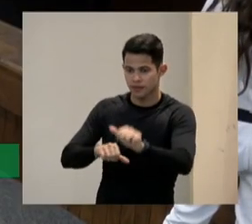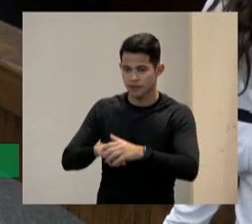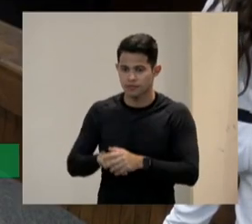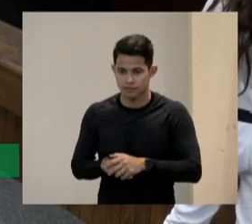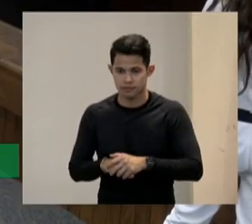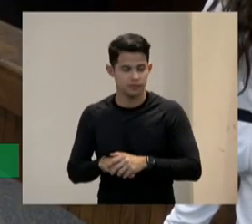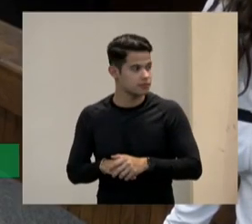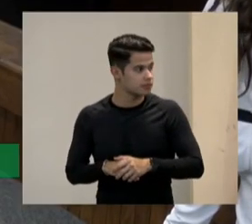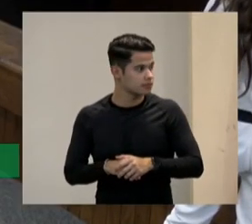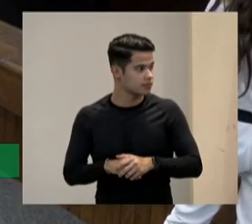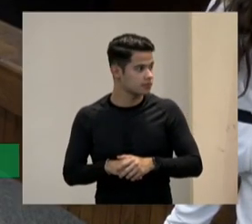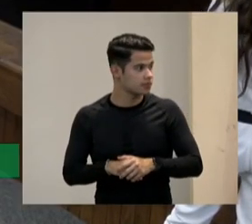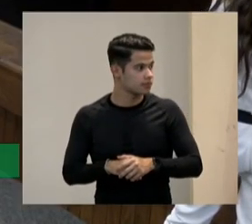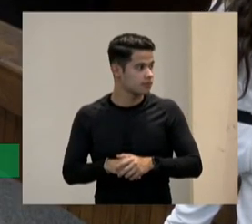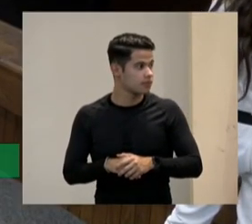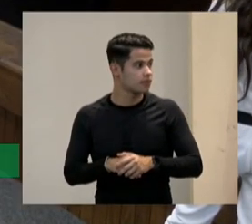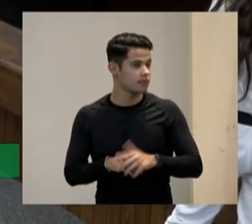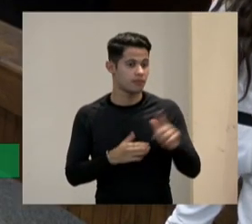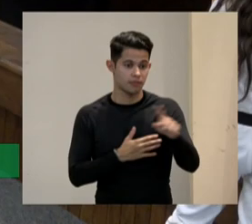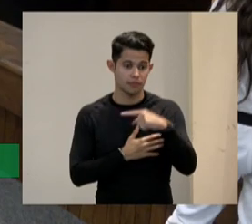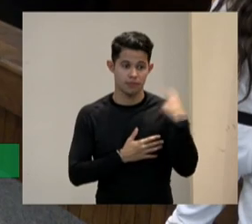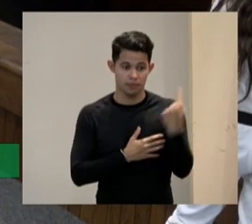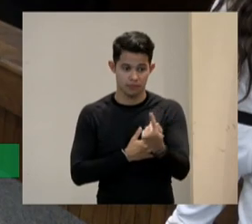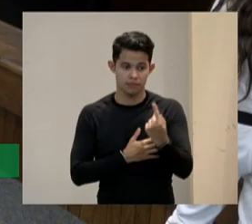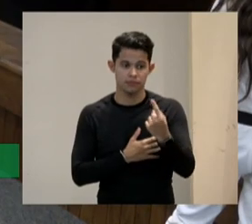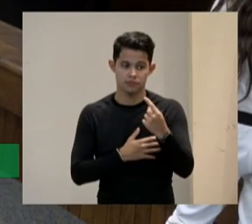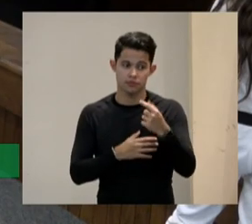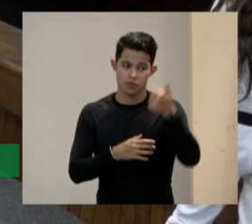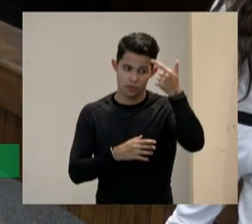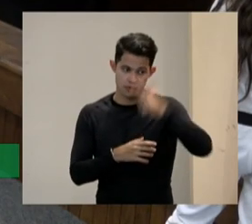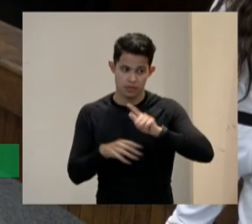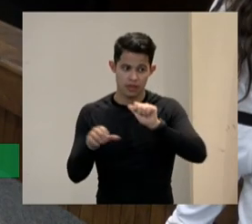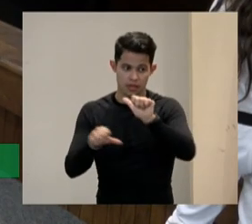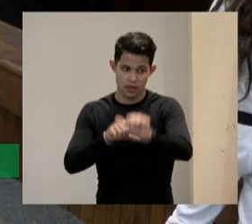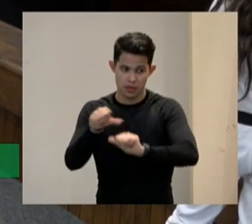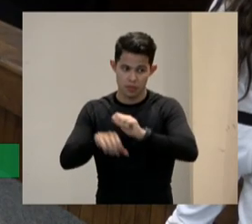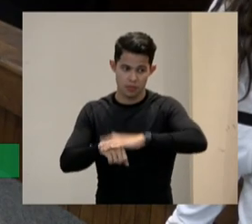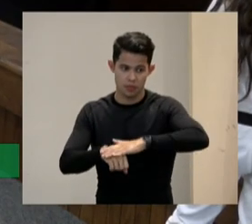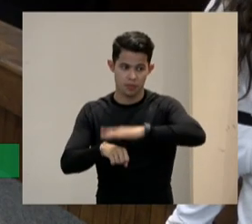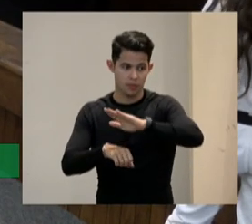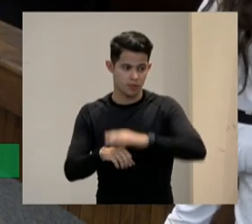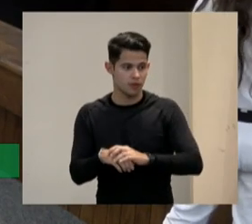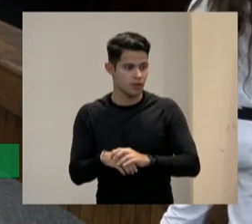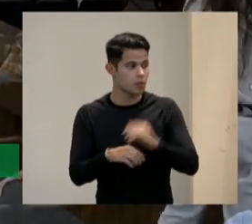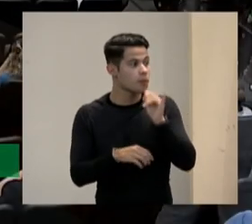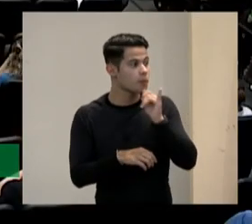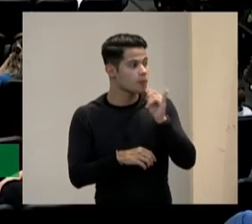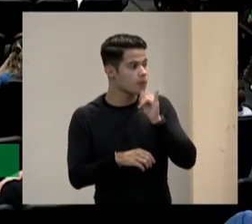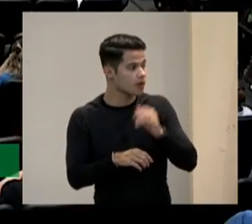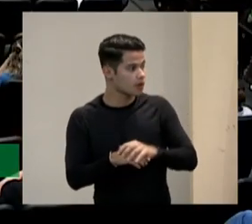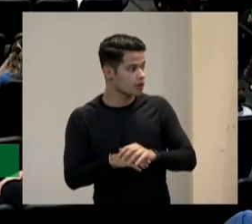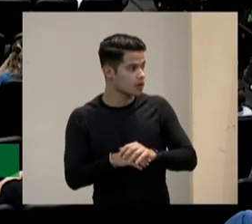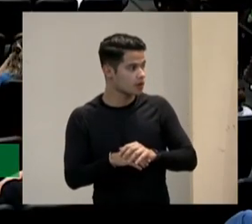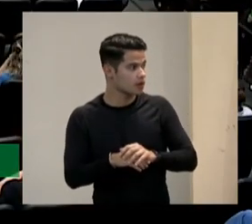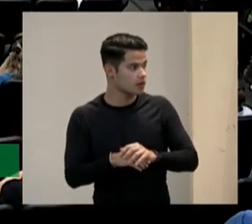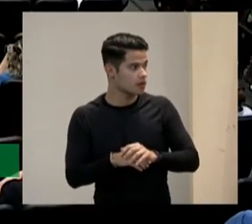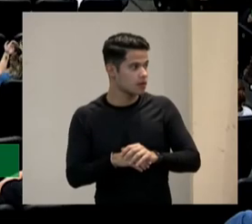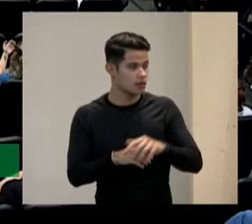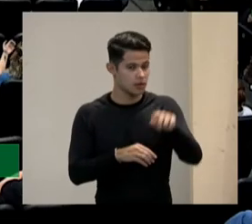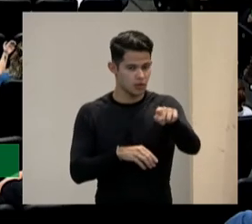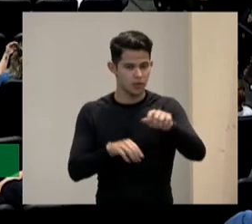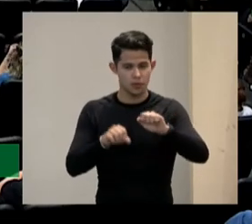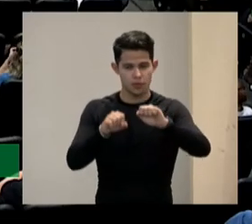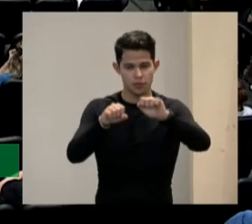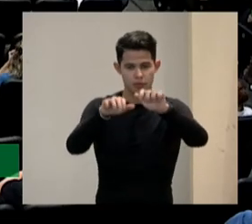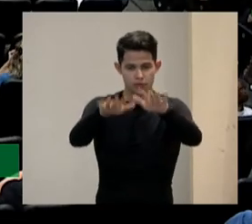mudando e a cada dia vemos mais mas ainda tem que mudar mais não vou colocar exemplos porque provavelmente o auditorio que eu tenho